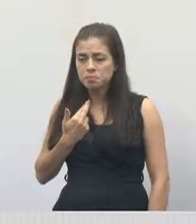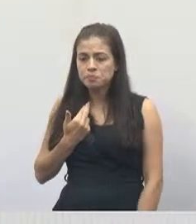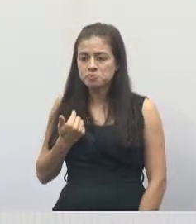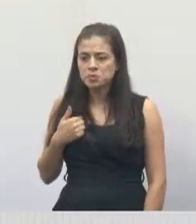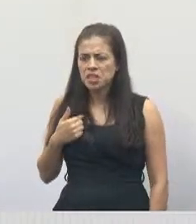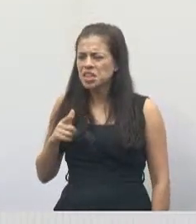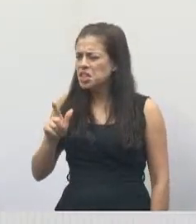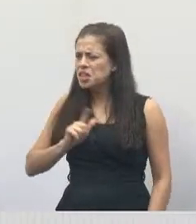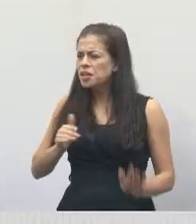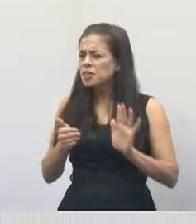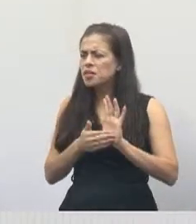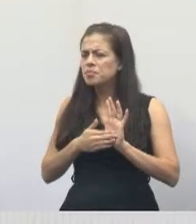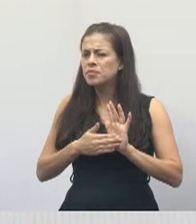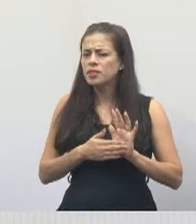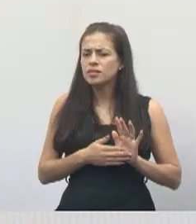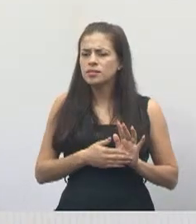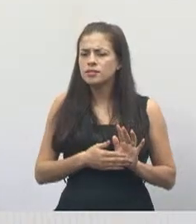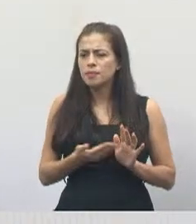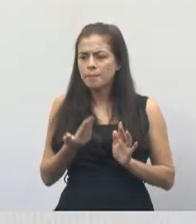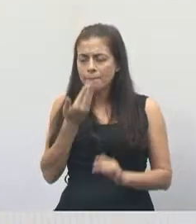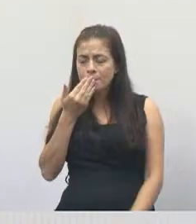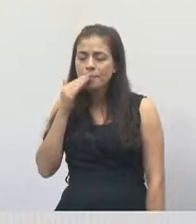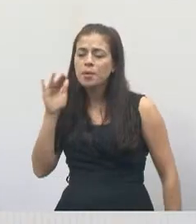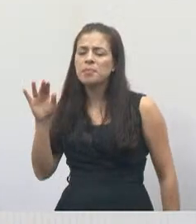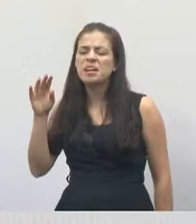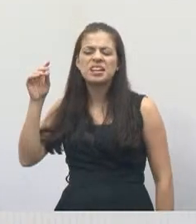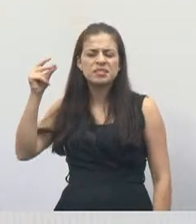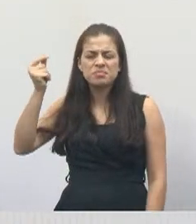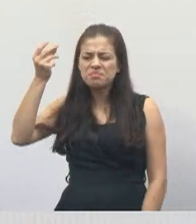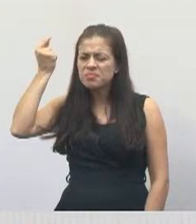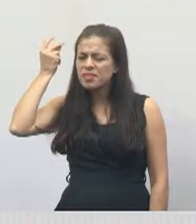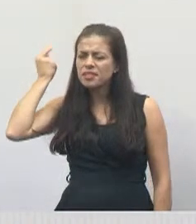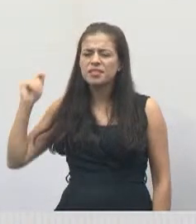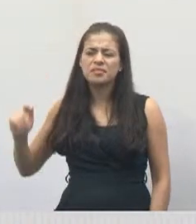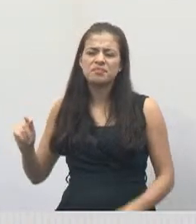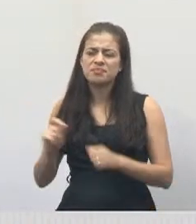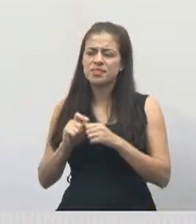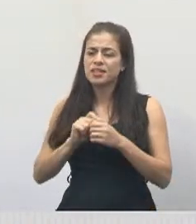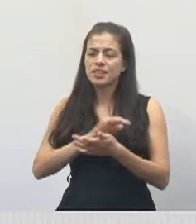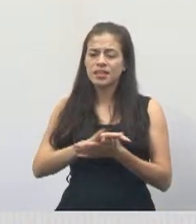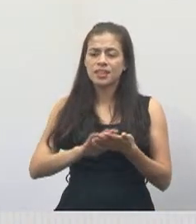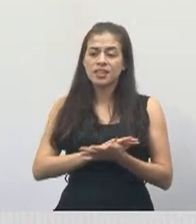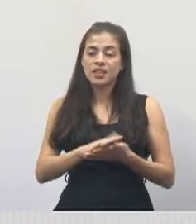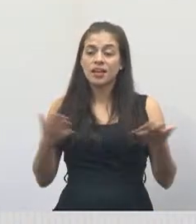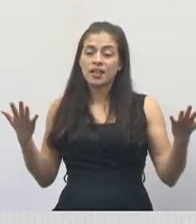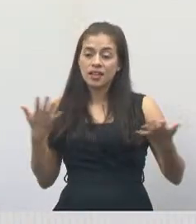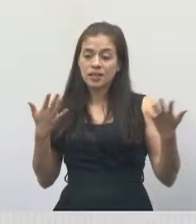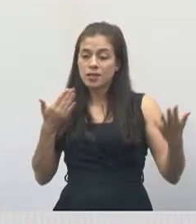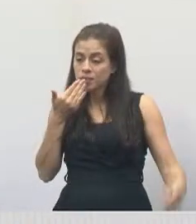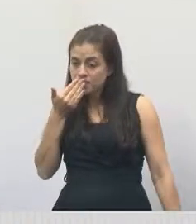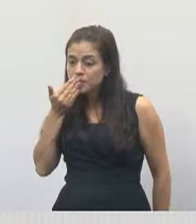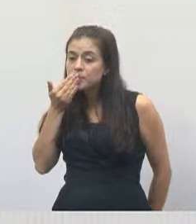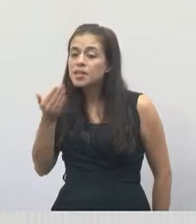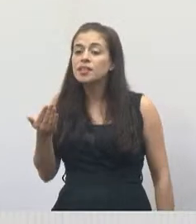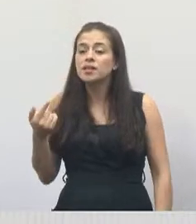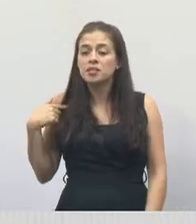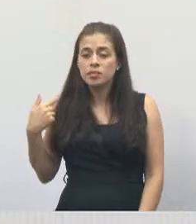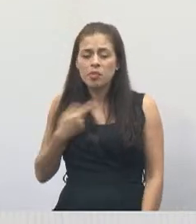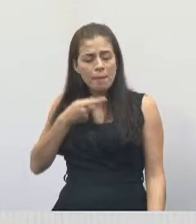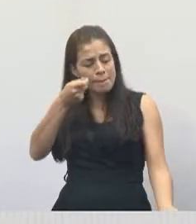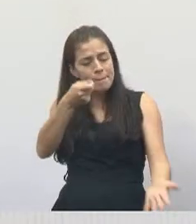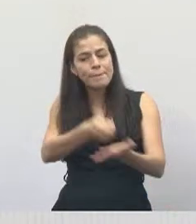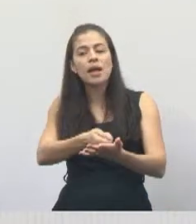propostas, promessas, mas nunca foi feito lá. Mas agora a gente está pedindo a academia livre. E a gente vai correr